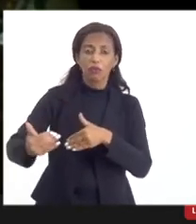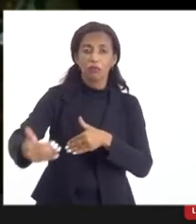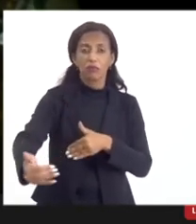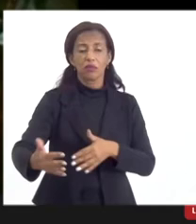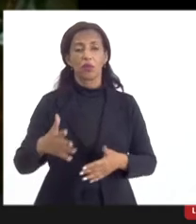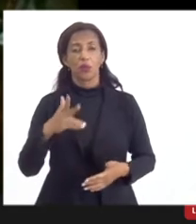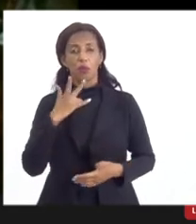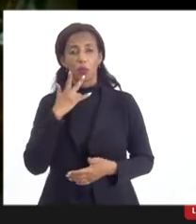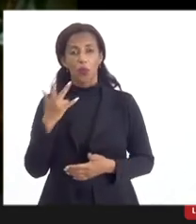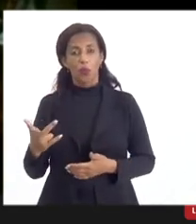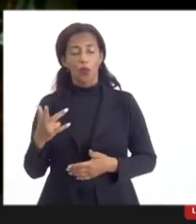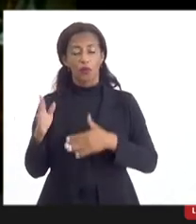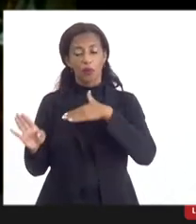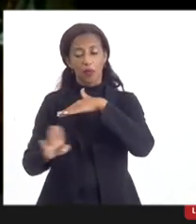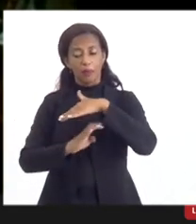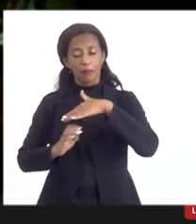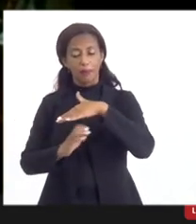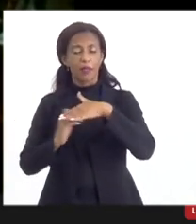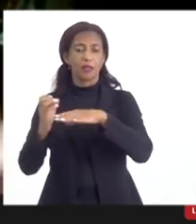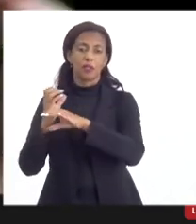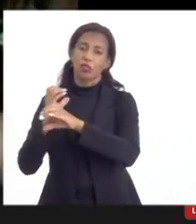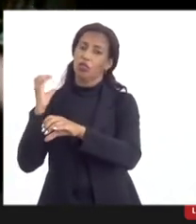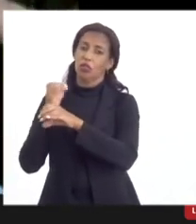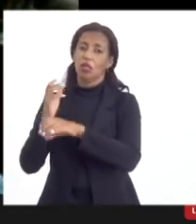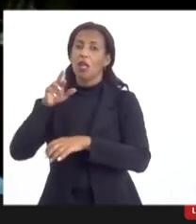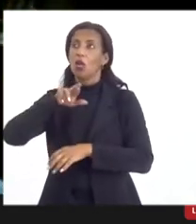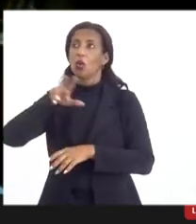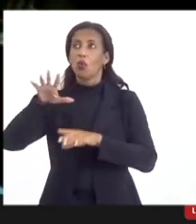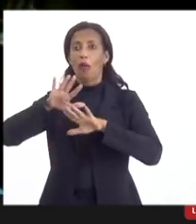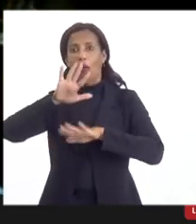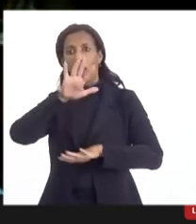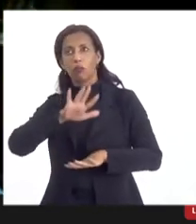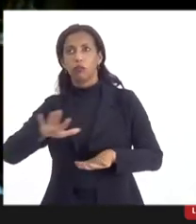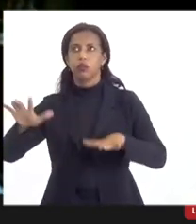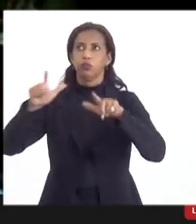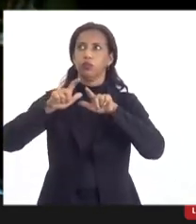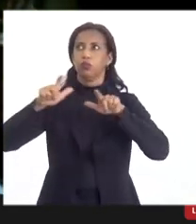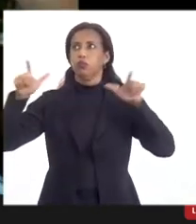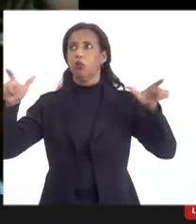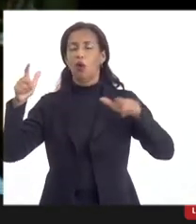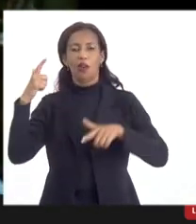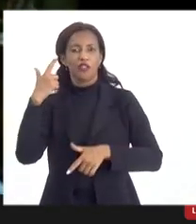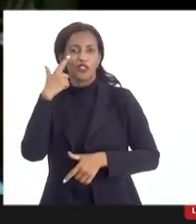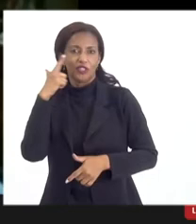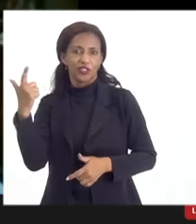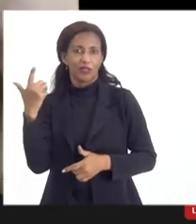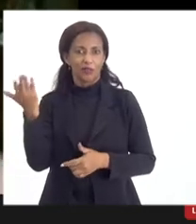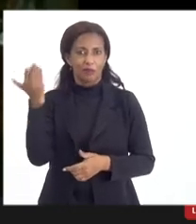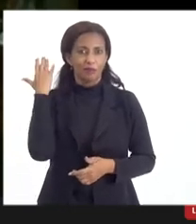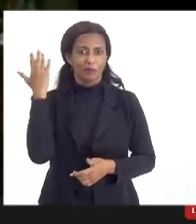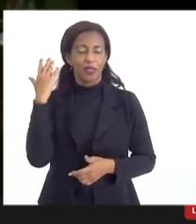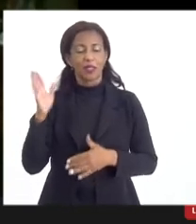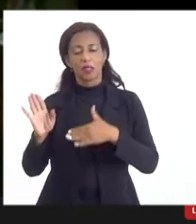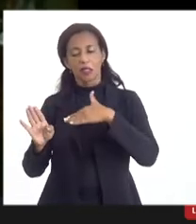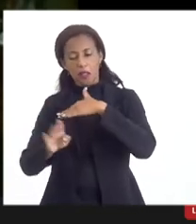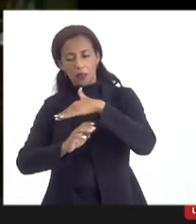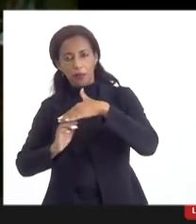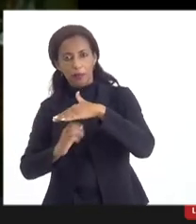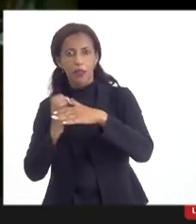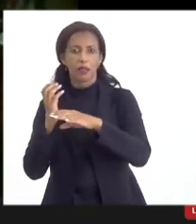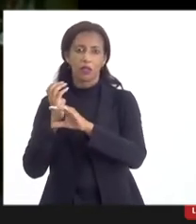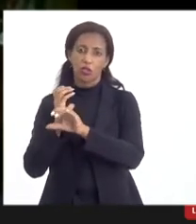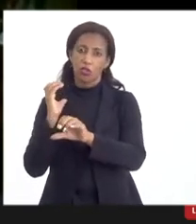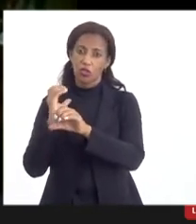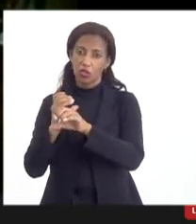quando eu falo em empresas de engenharia, não é aquelas grandes empresas de engenharia que a gente ouviu falar no passado, são empresas de engenharia